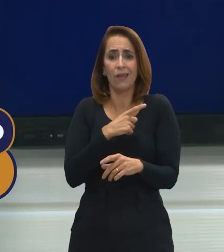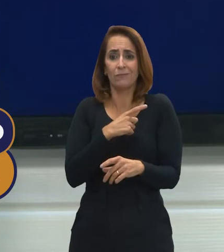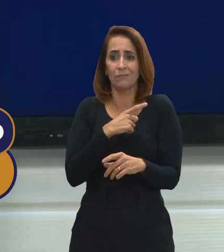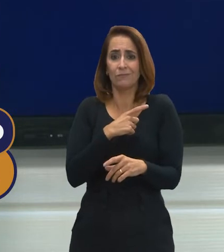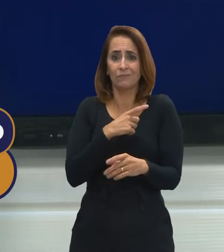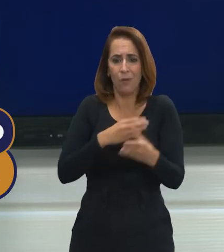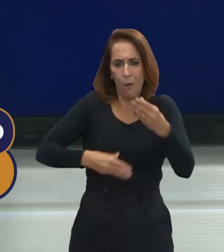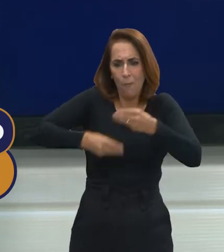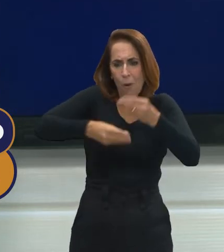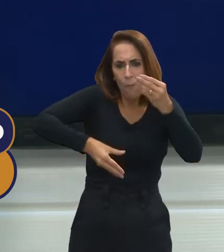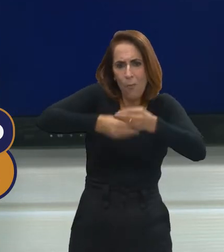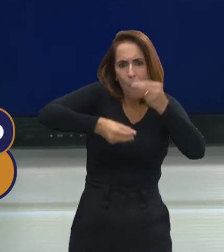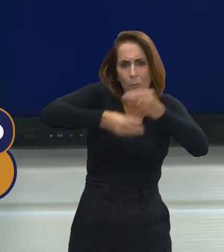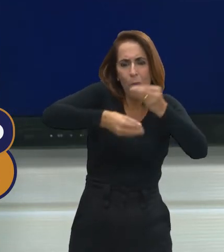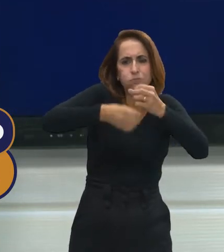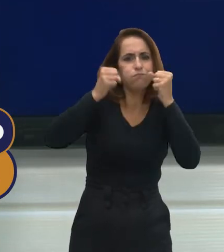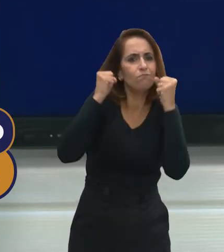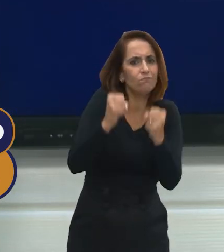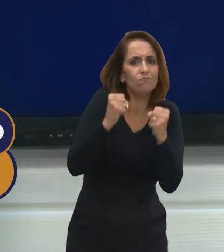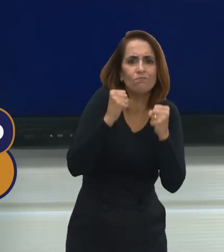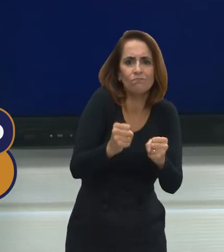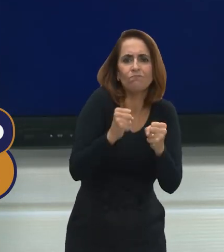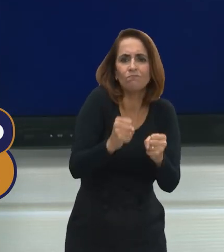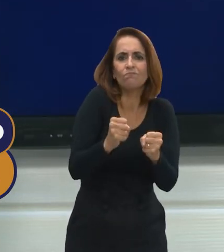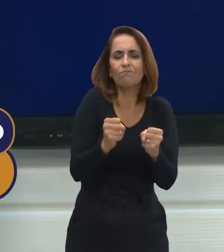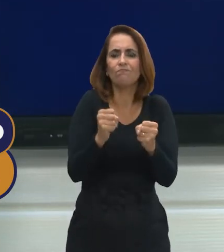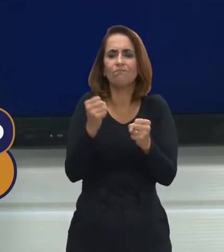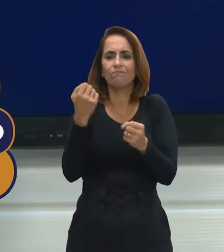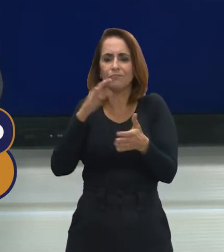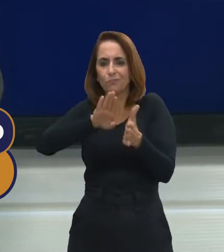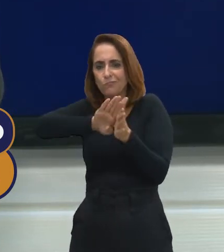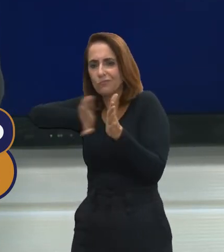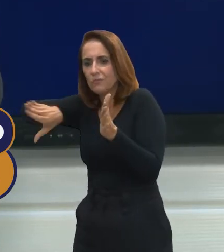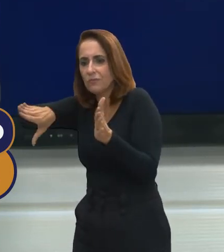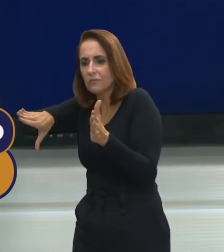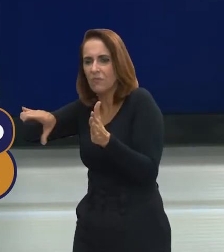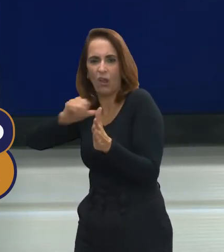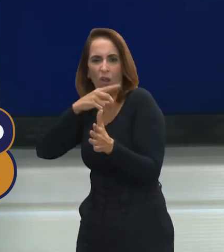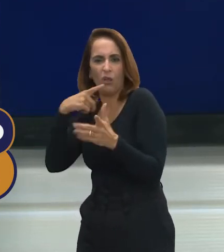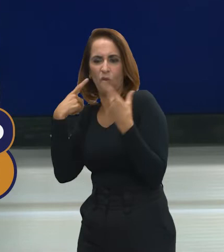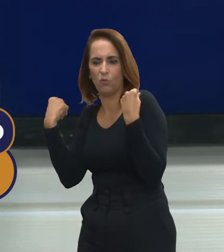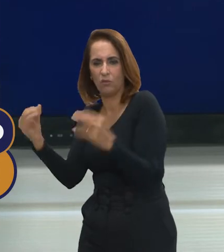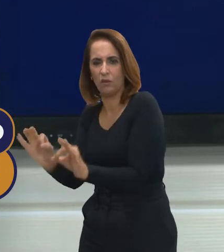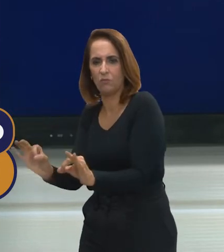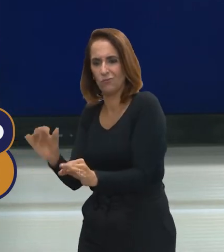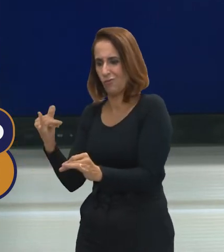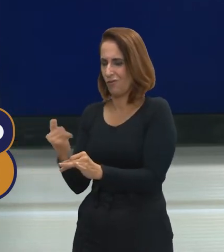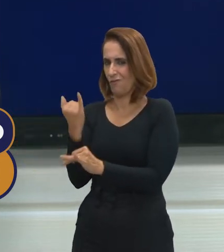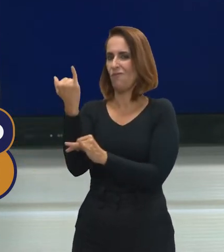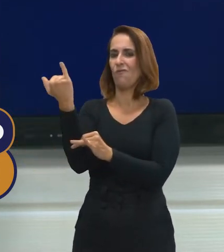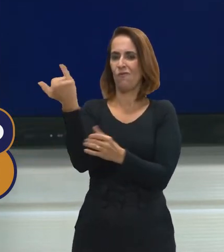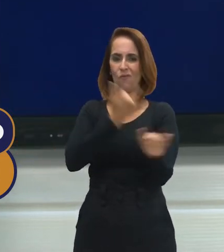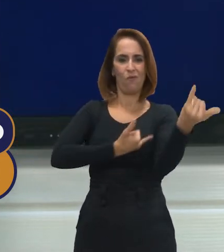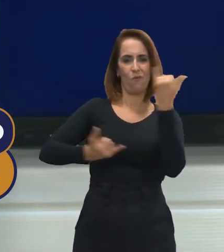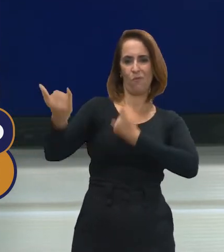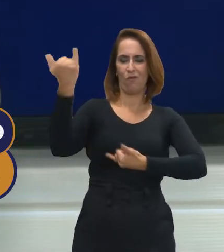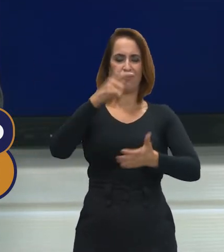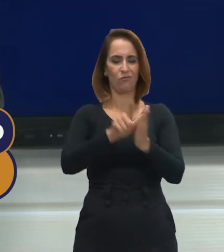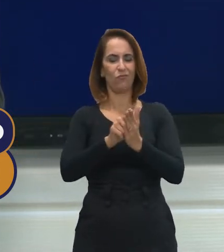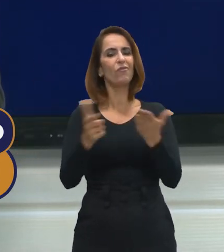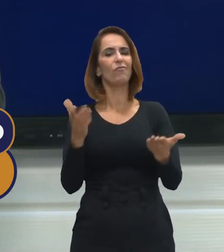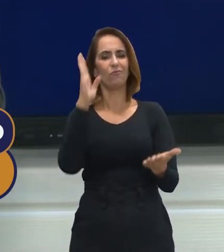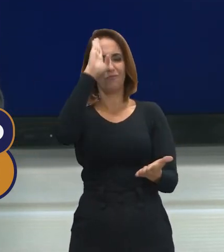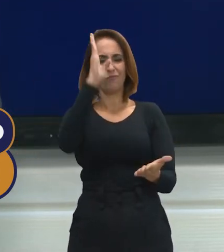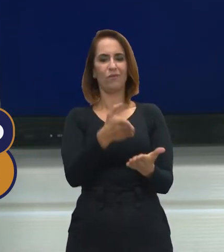subsídios e que ele possa sair do senso comum com essas informações que os livros,